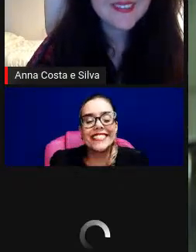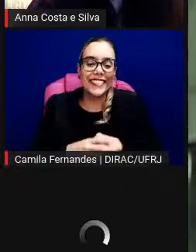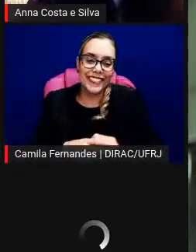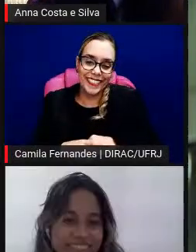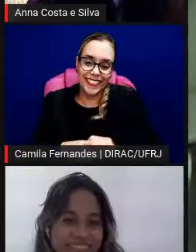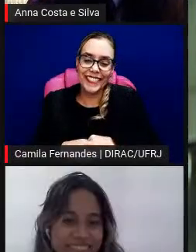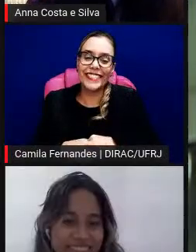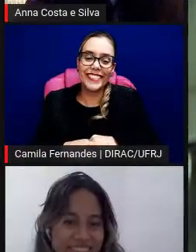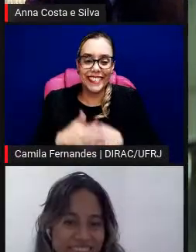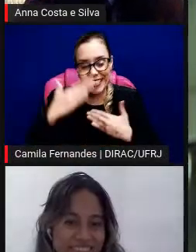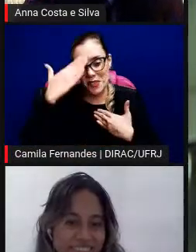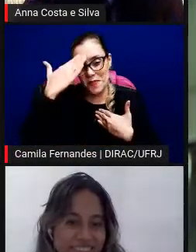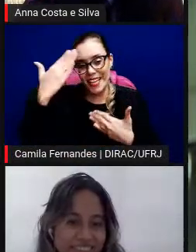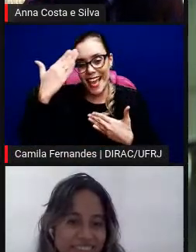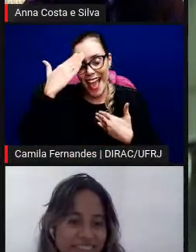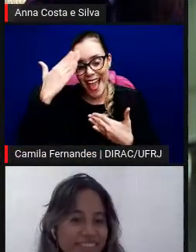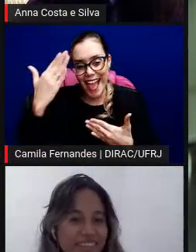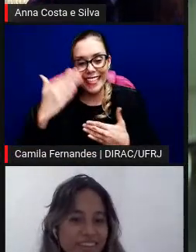obrigada.